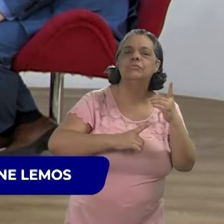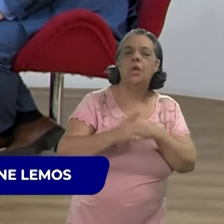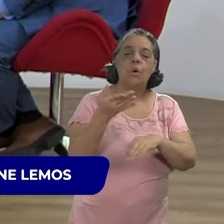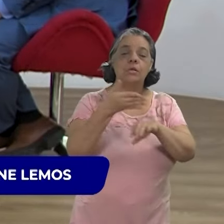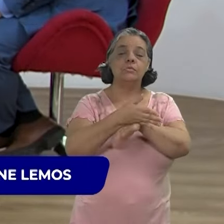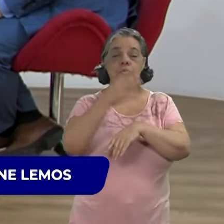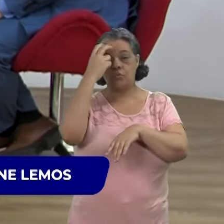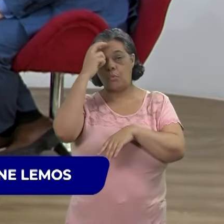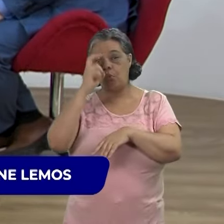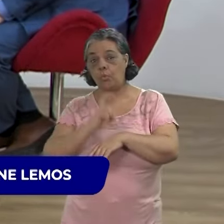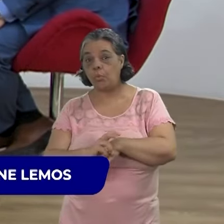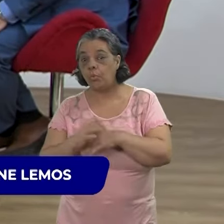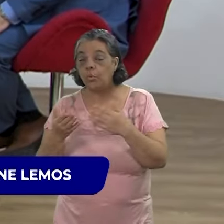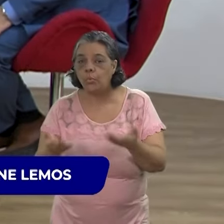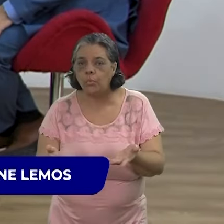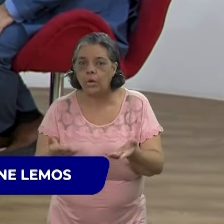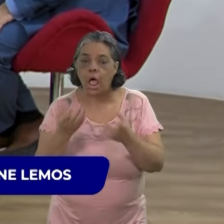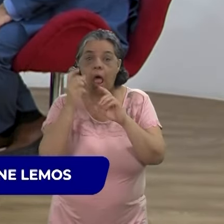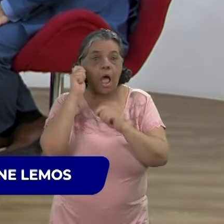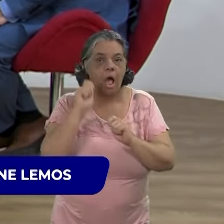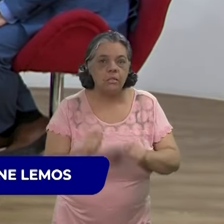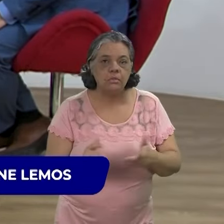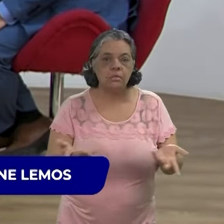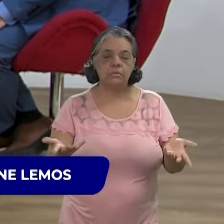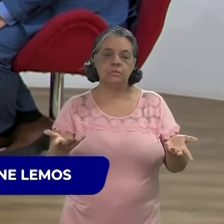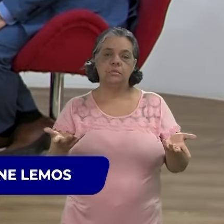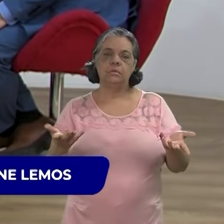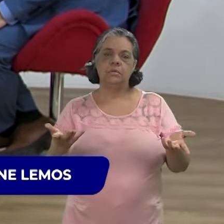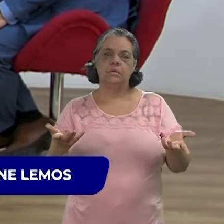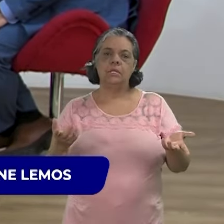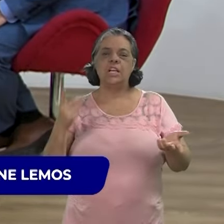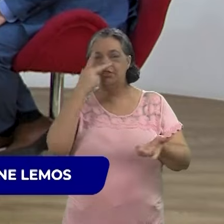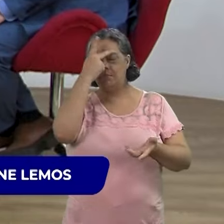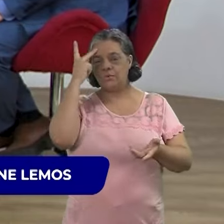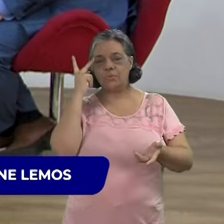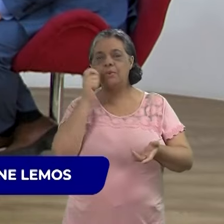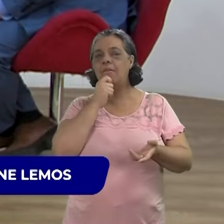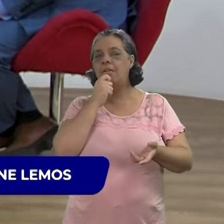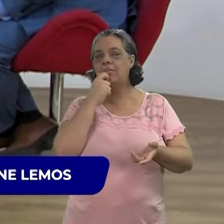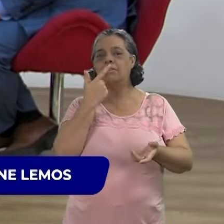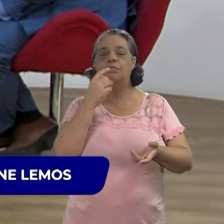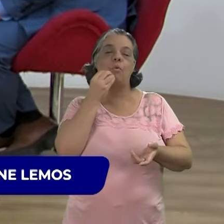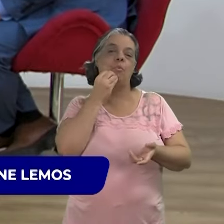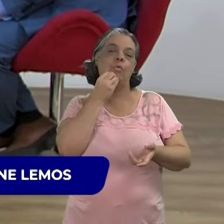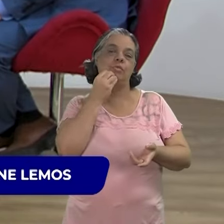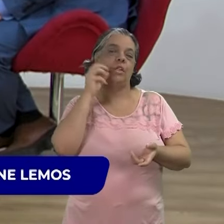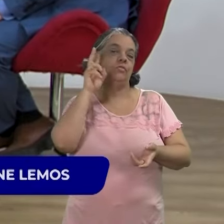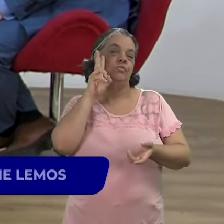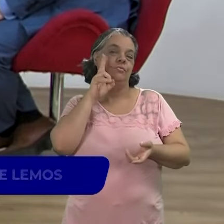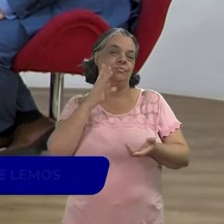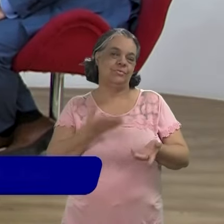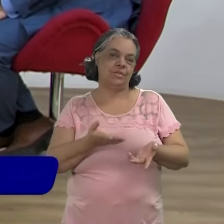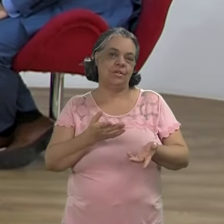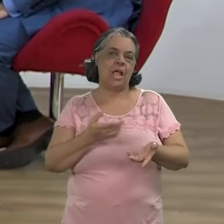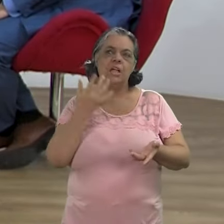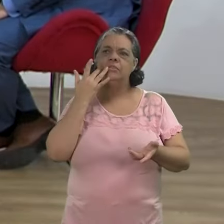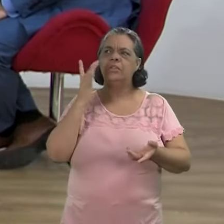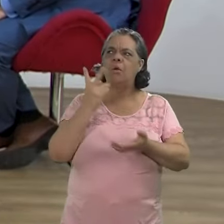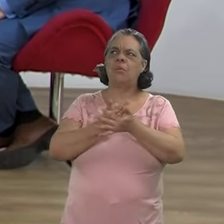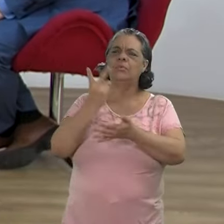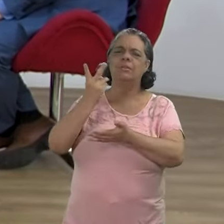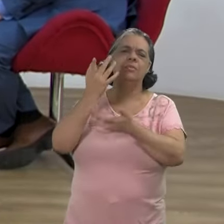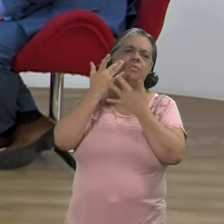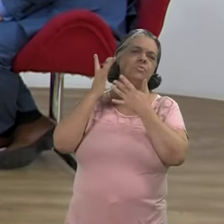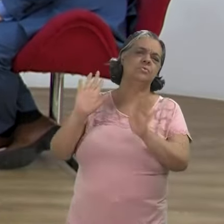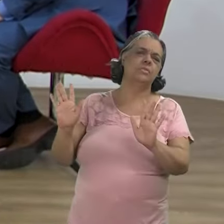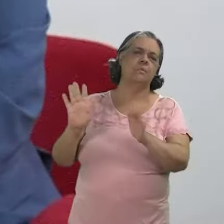acesso à cultura, ao audiovisual, à arte, para as pessoas que são historicamente marginalizadas? Que nem a Ingrid falou, às vezes tem um festival do lado e a gente não